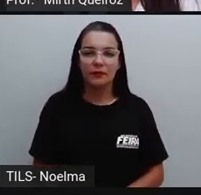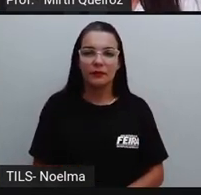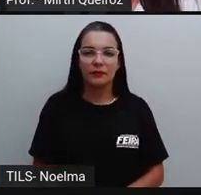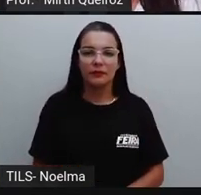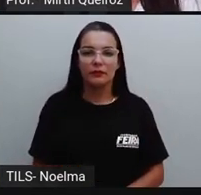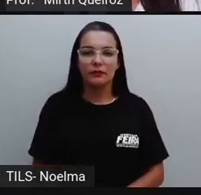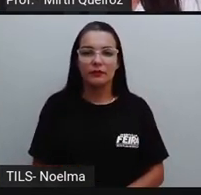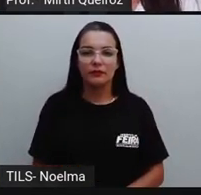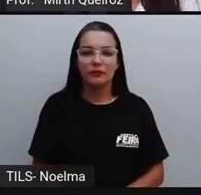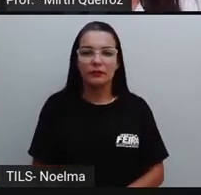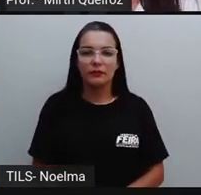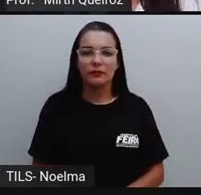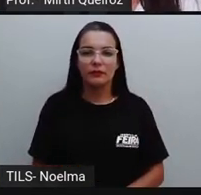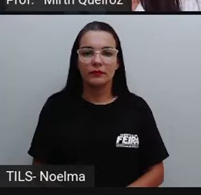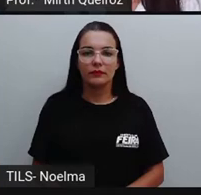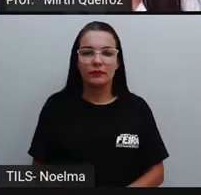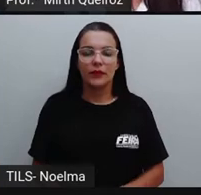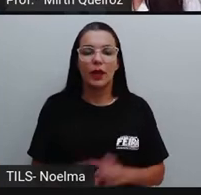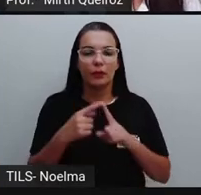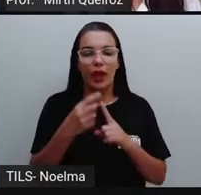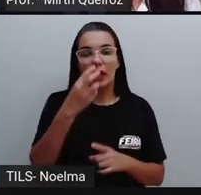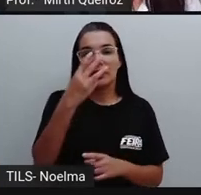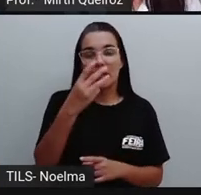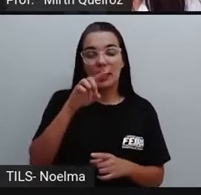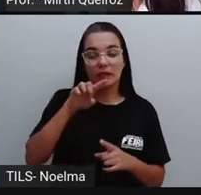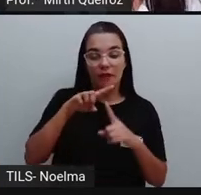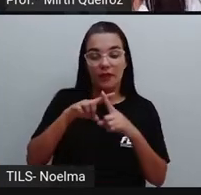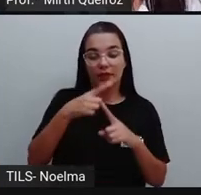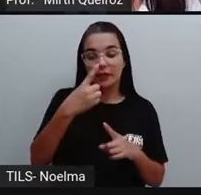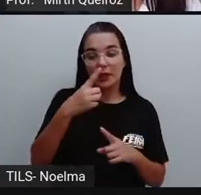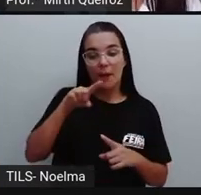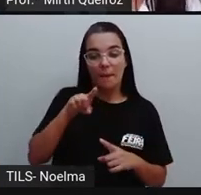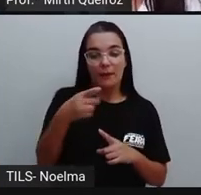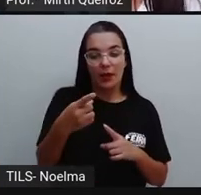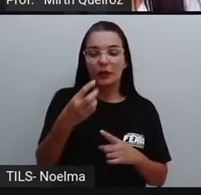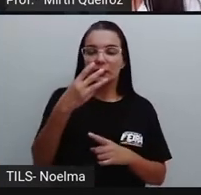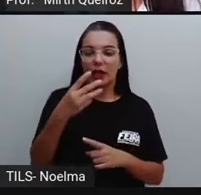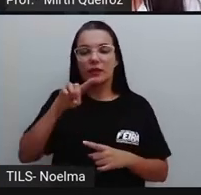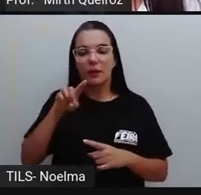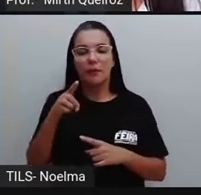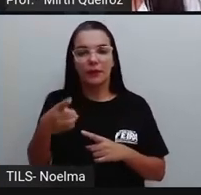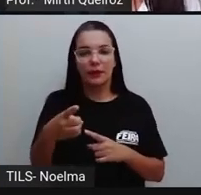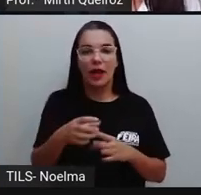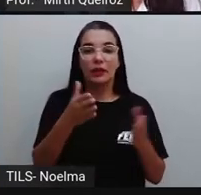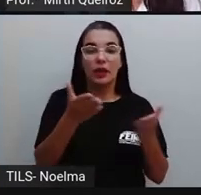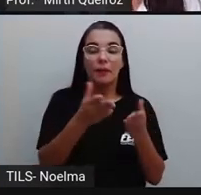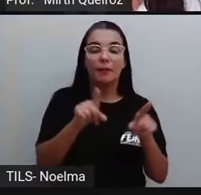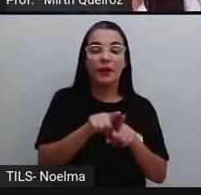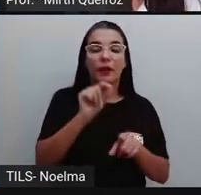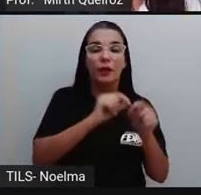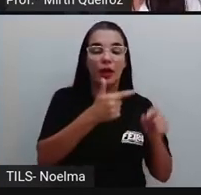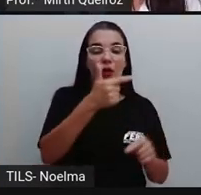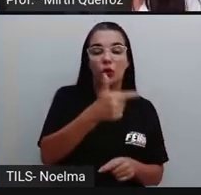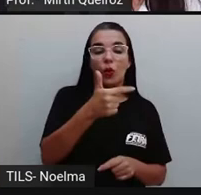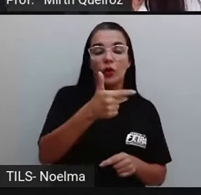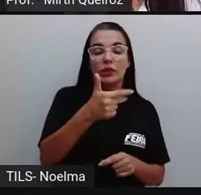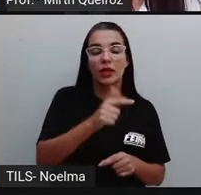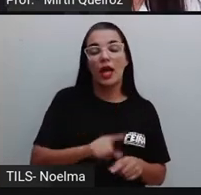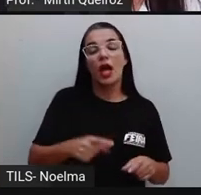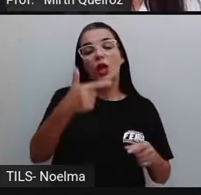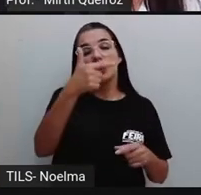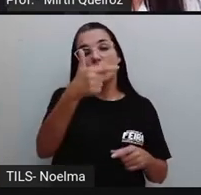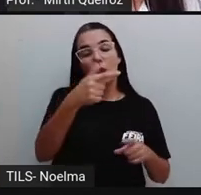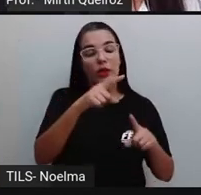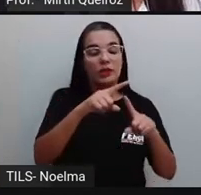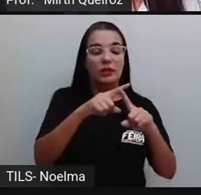mil. Porque 3 vezes mil, 3 mil, né? E nós temos, na dezena de milhar, o numeral 2,